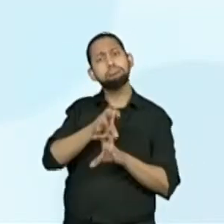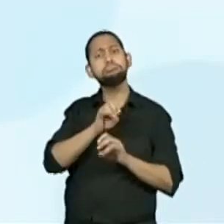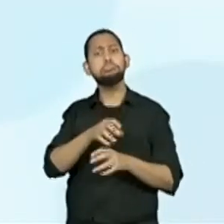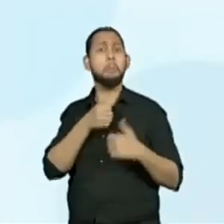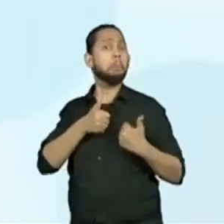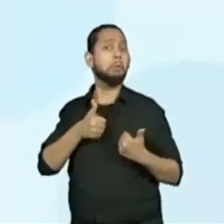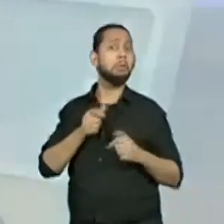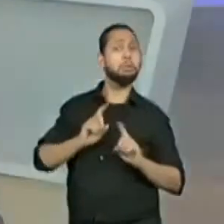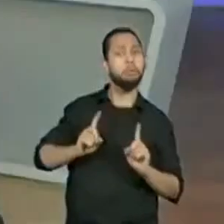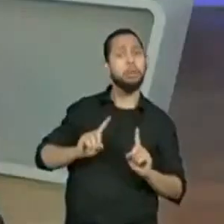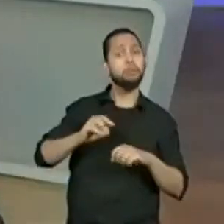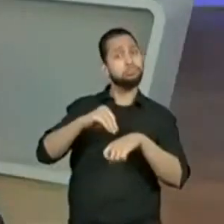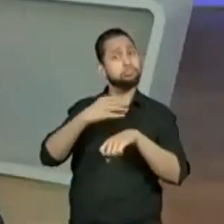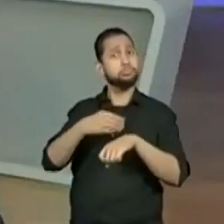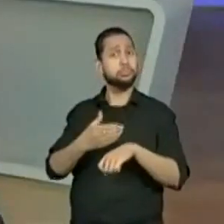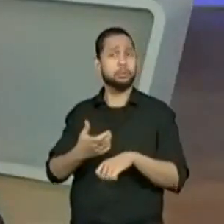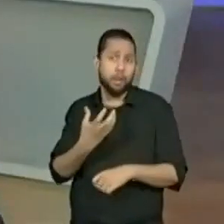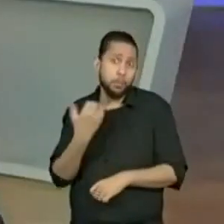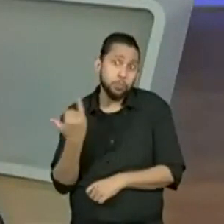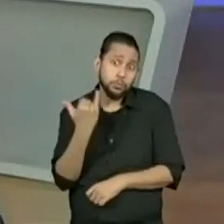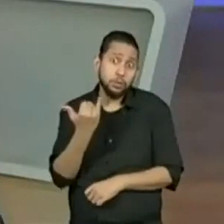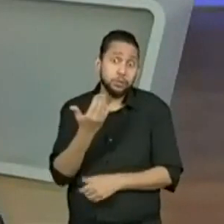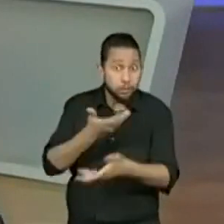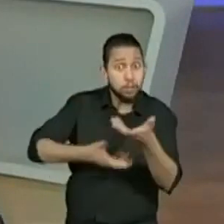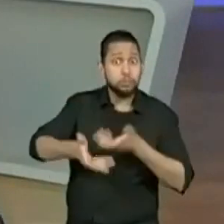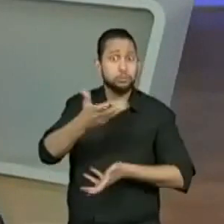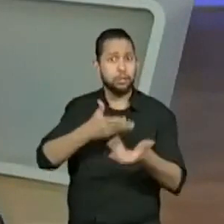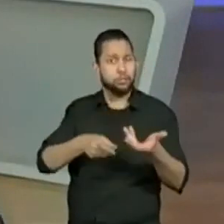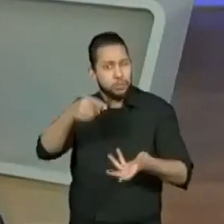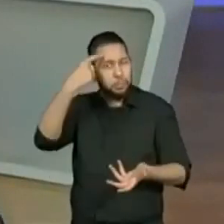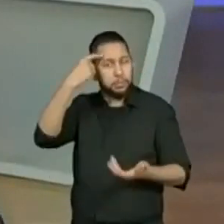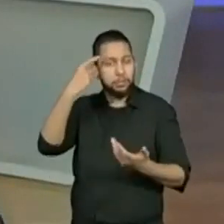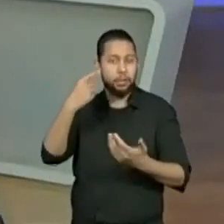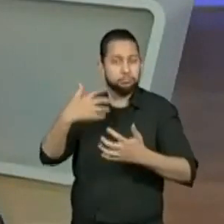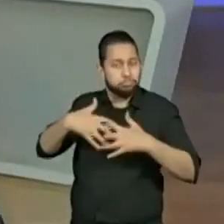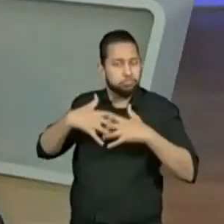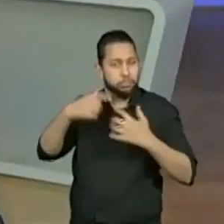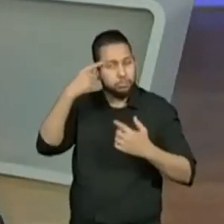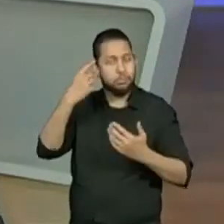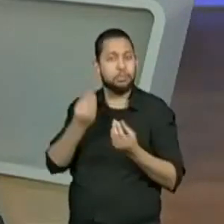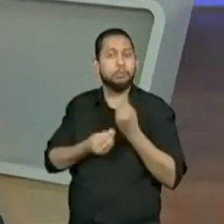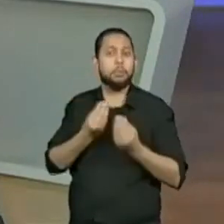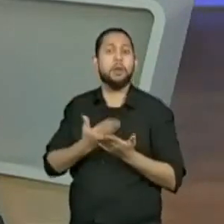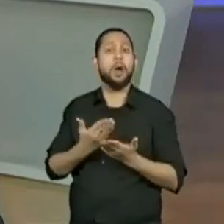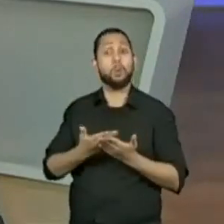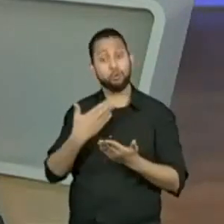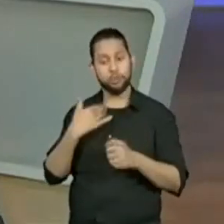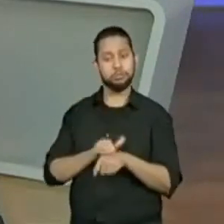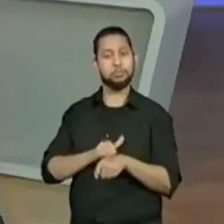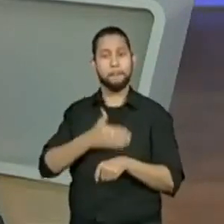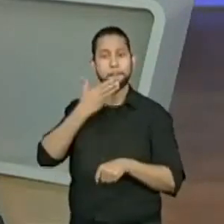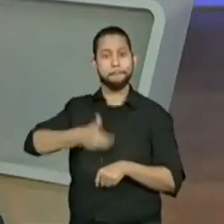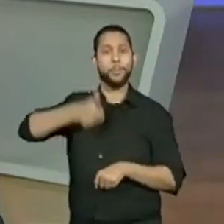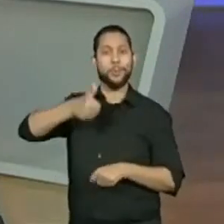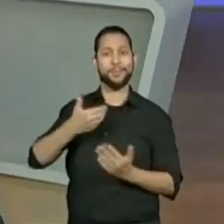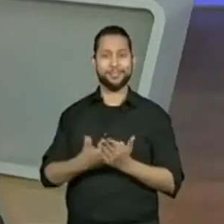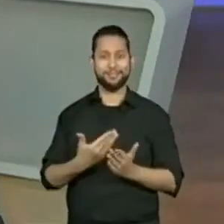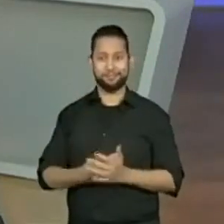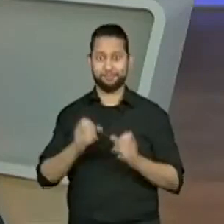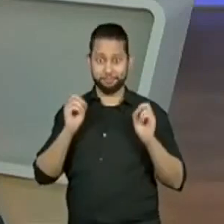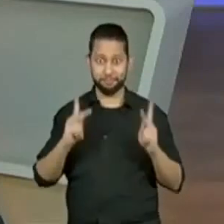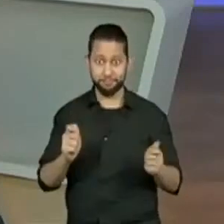atingindo vocês. Isso é muito legal para vocês mesmos, para todos nós, lógico. Para a gente melhorar cada vez mais. Tá certo?